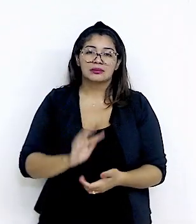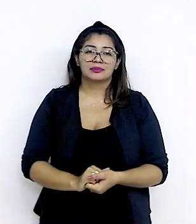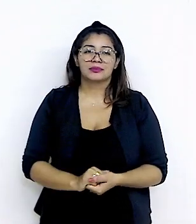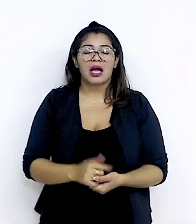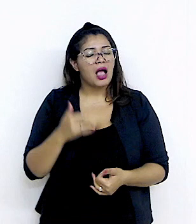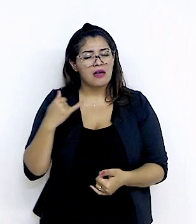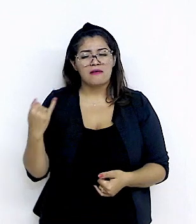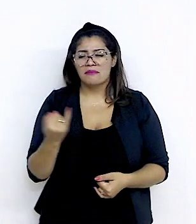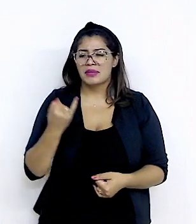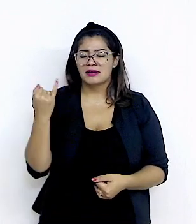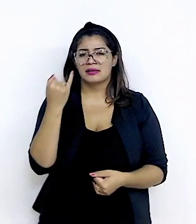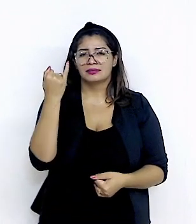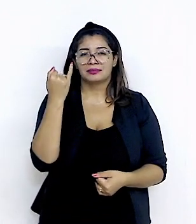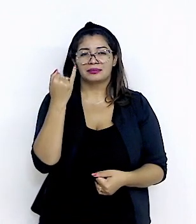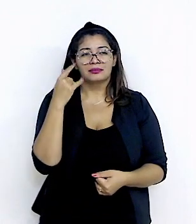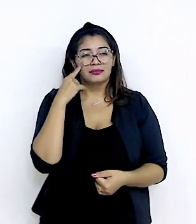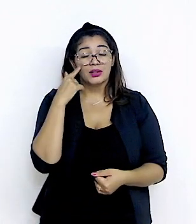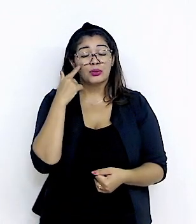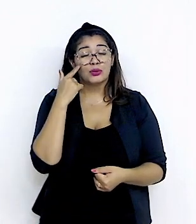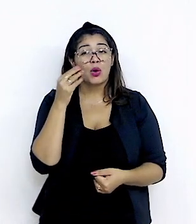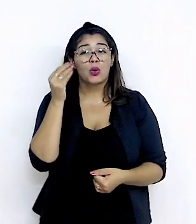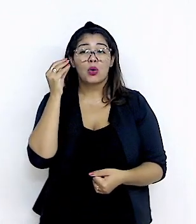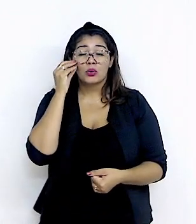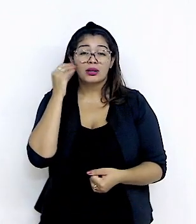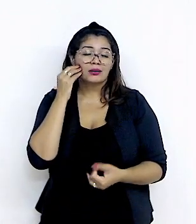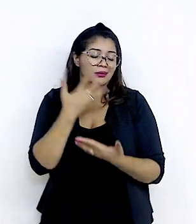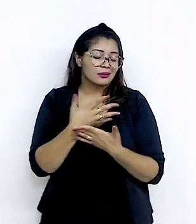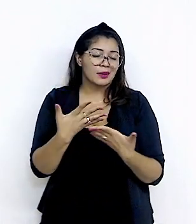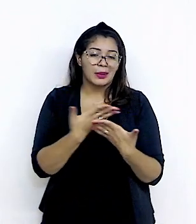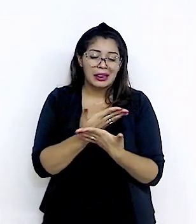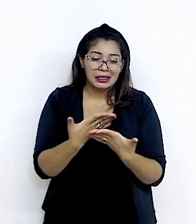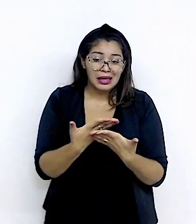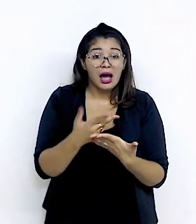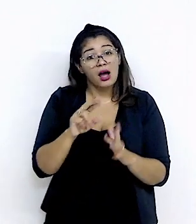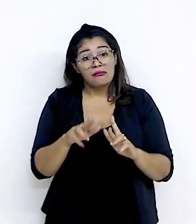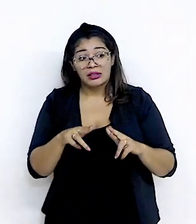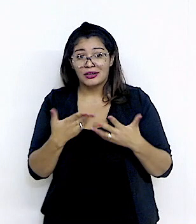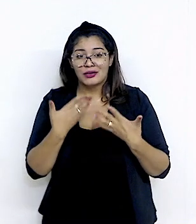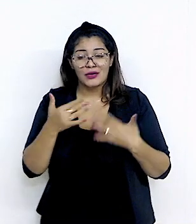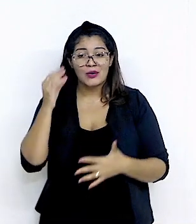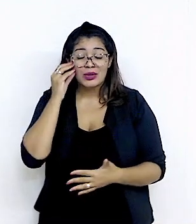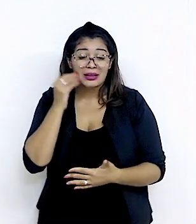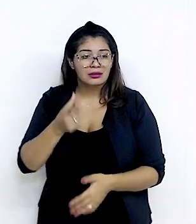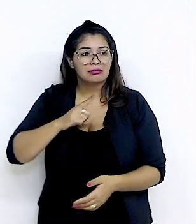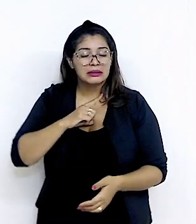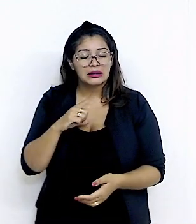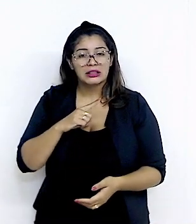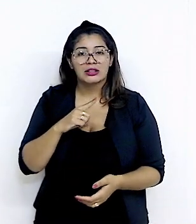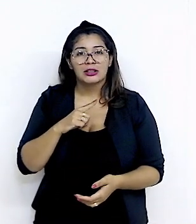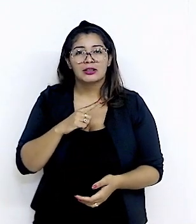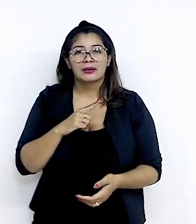É importante E os Emirados são um hub relevante para isso Aliás, os Emirados têm um